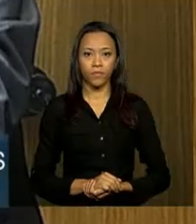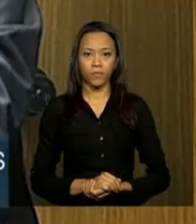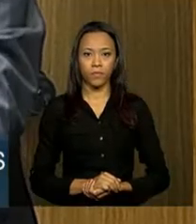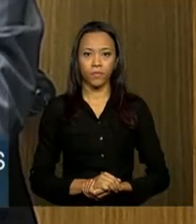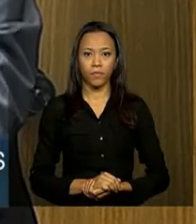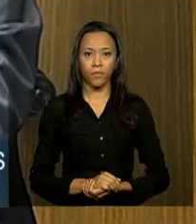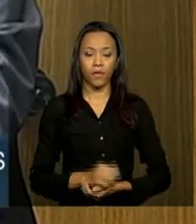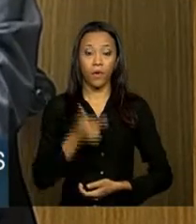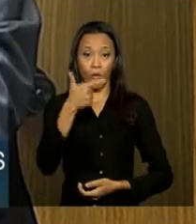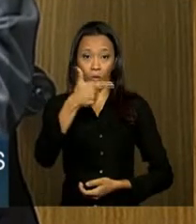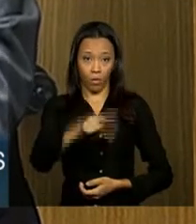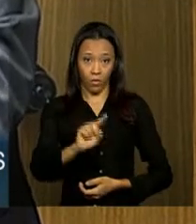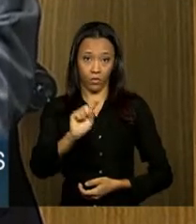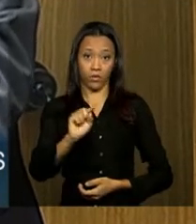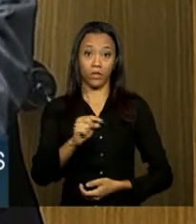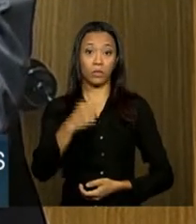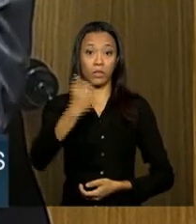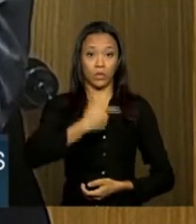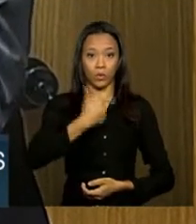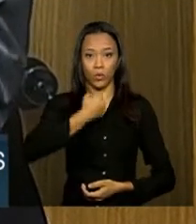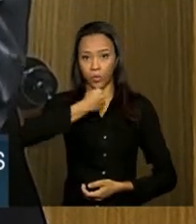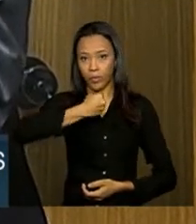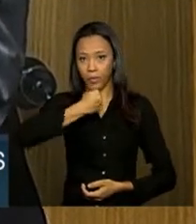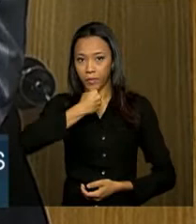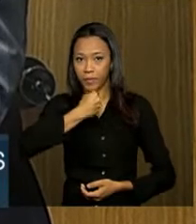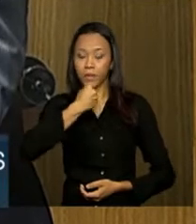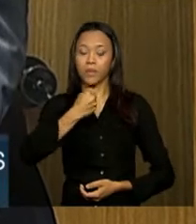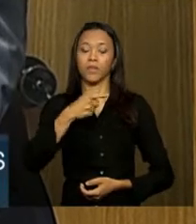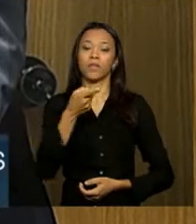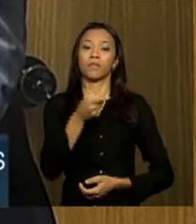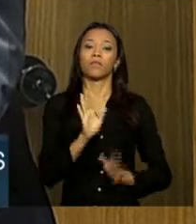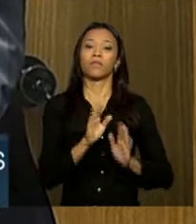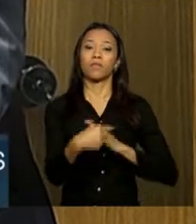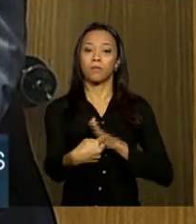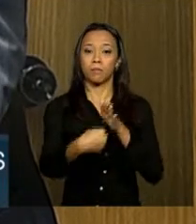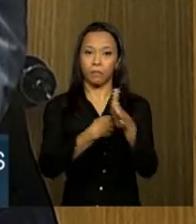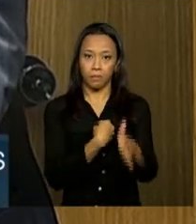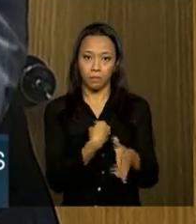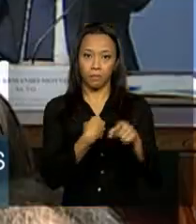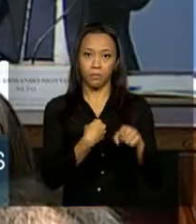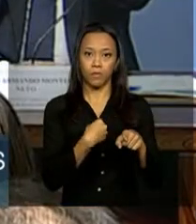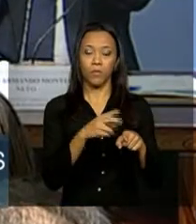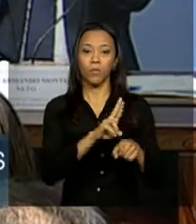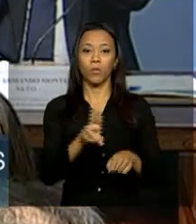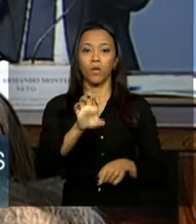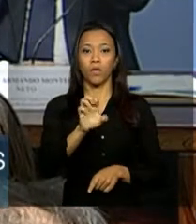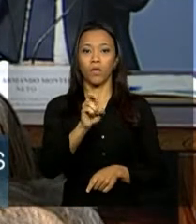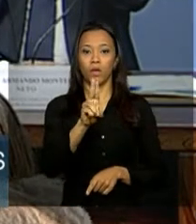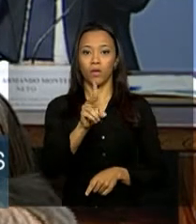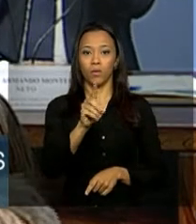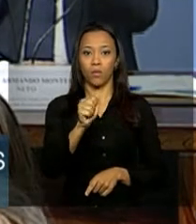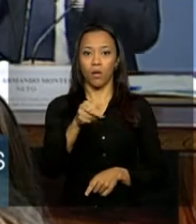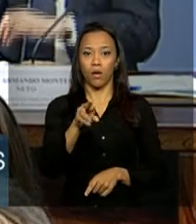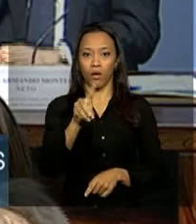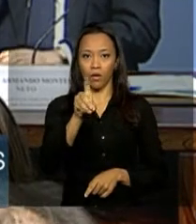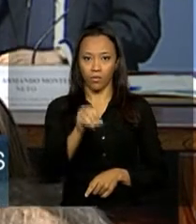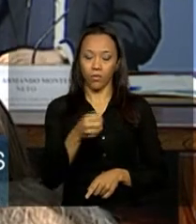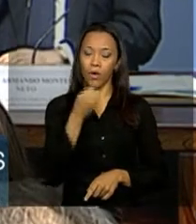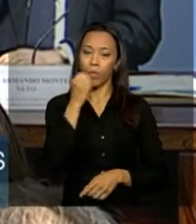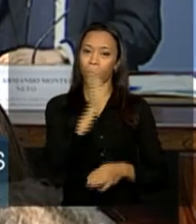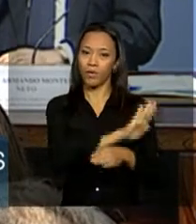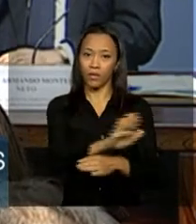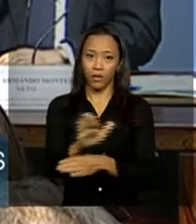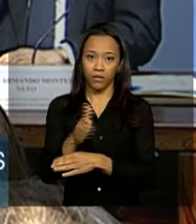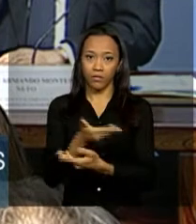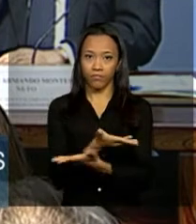Passamos, então, agora ao segundo jornalista, que é do Valor Econômico, jornalista Eduardo Campos. Boa tarde a todos. A